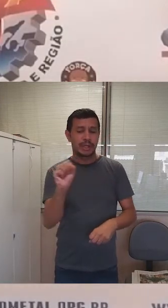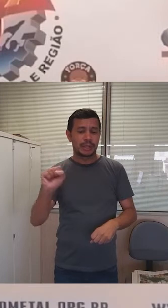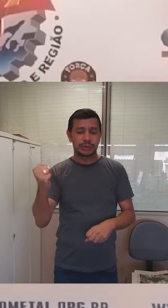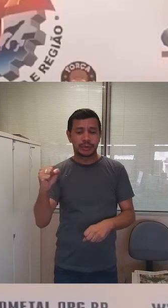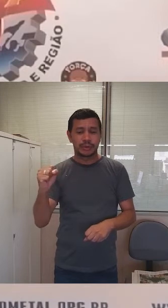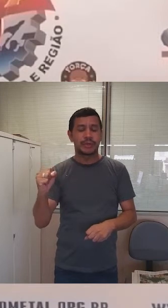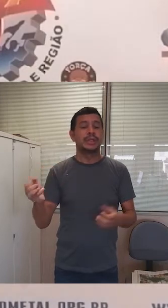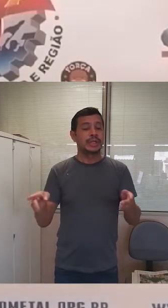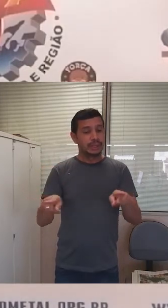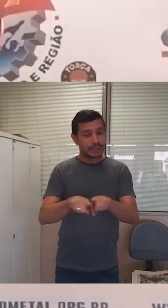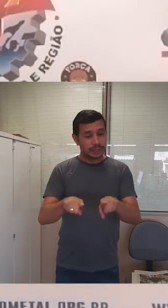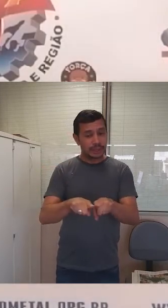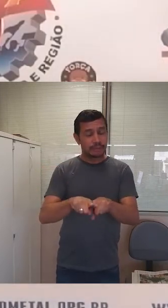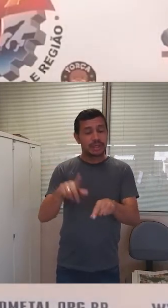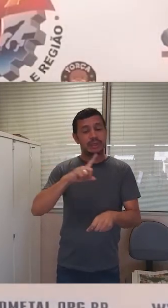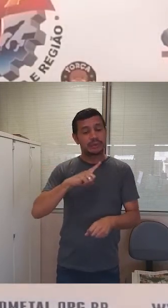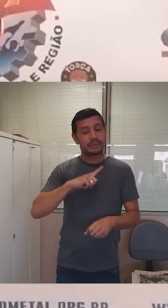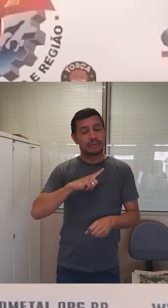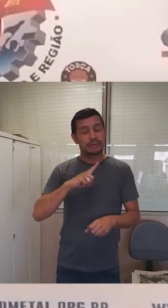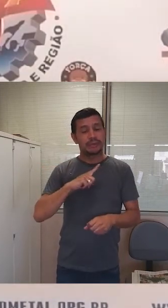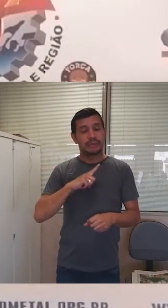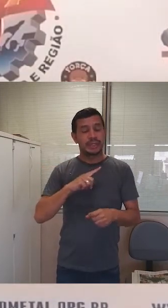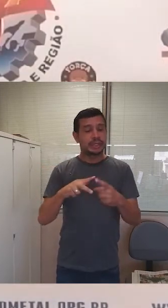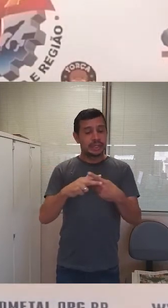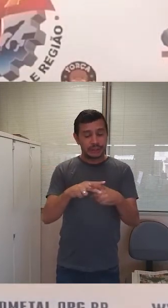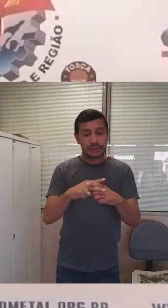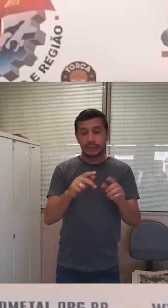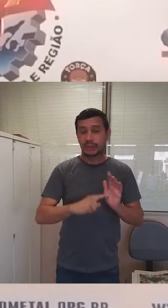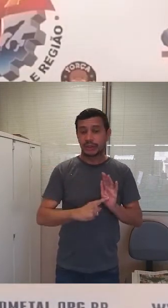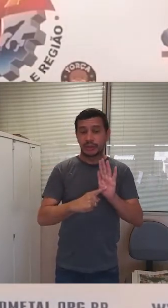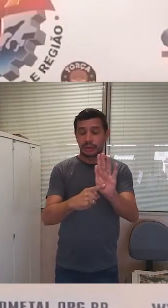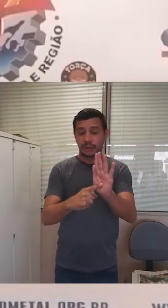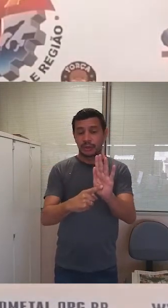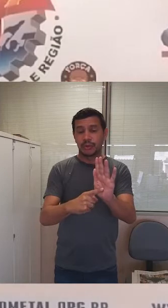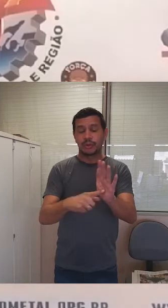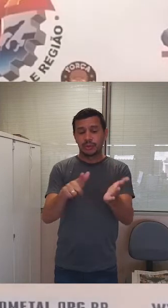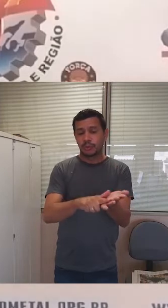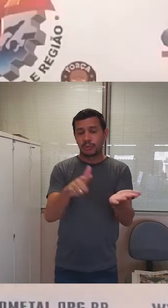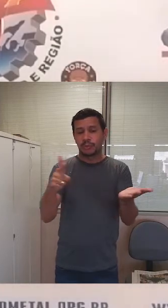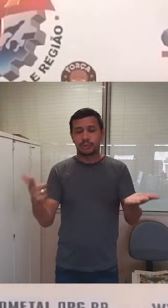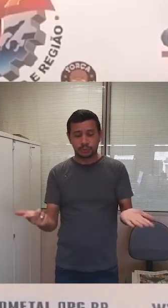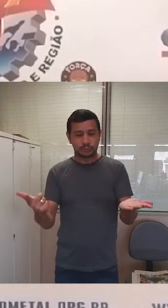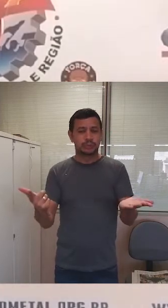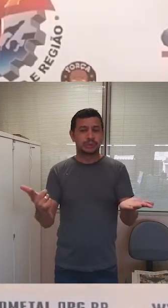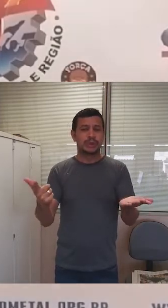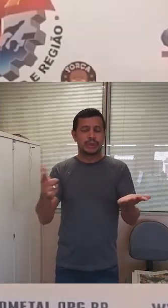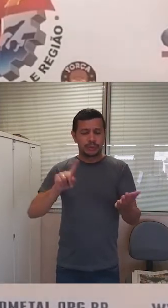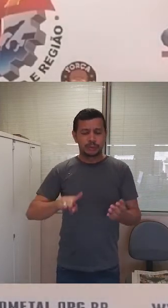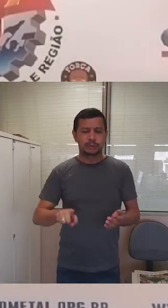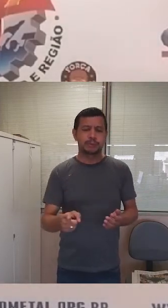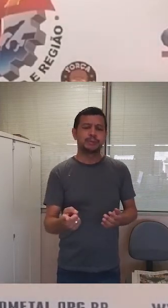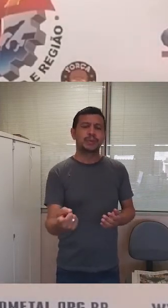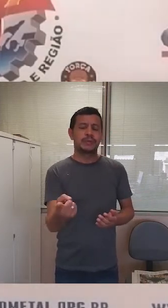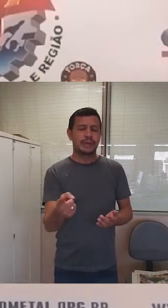No mesmo ato, o Sindicato dos Metalúrgicos de Osasco e Região vai lançar o livro Rosca Sem Fim, que resgata